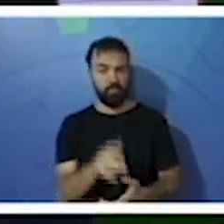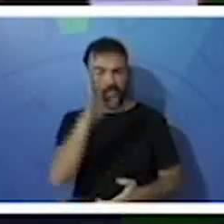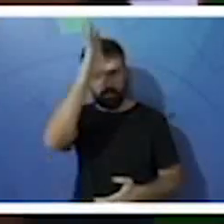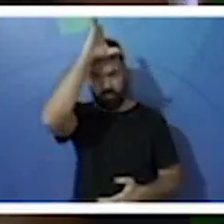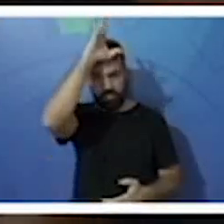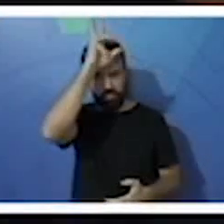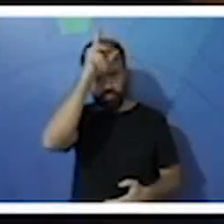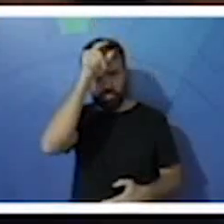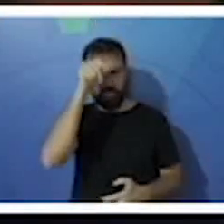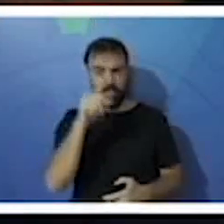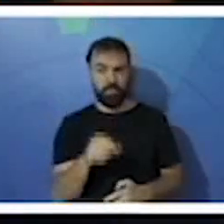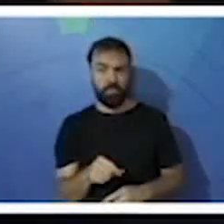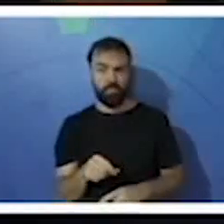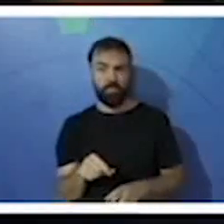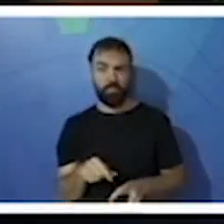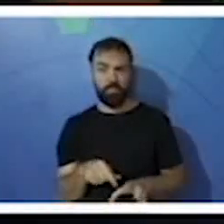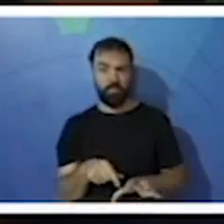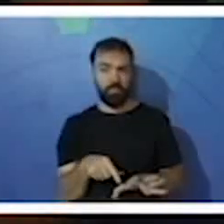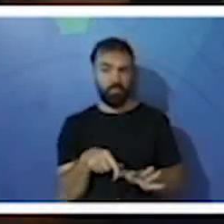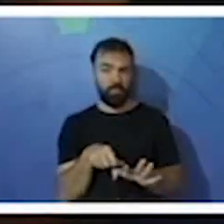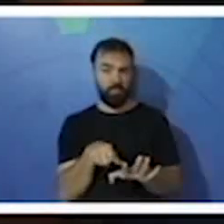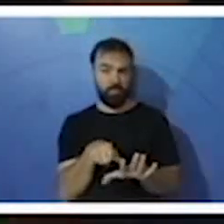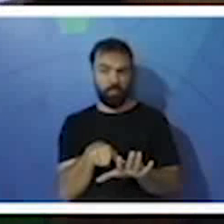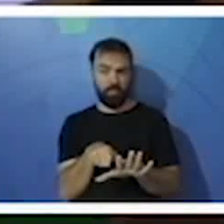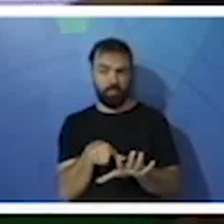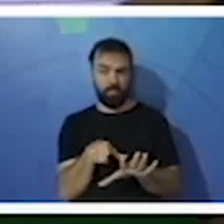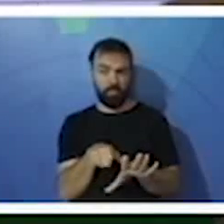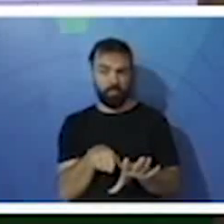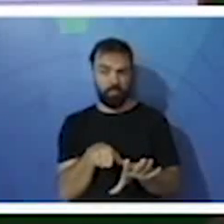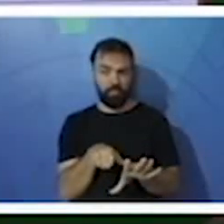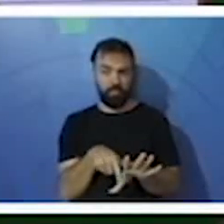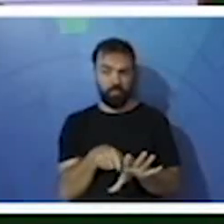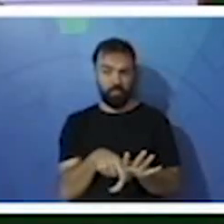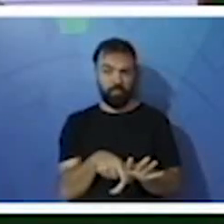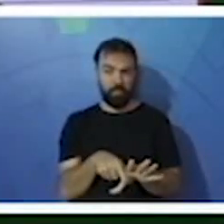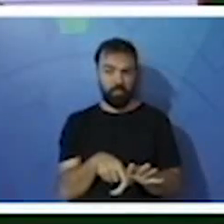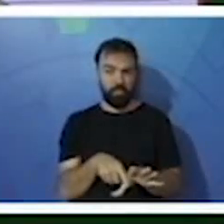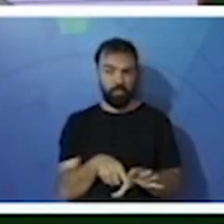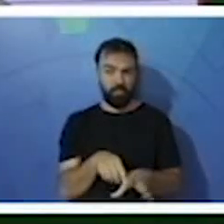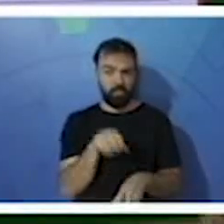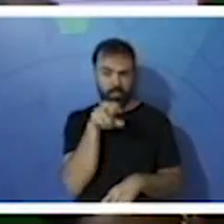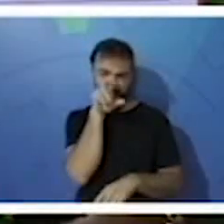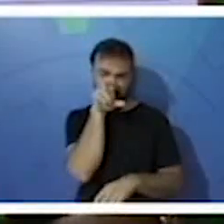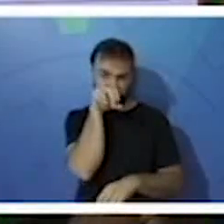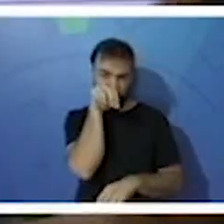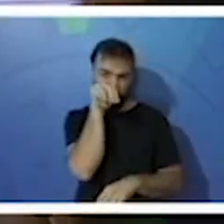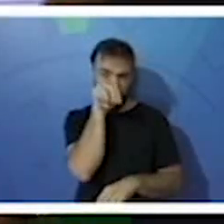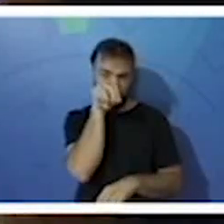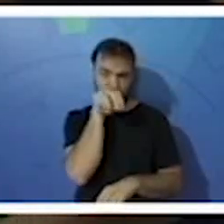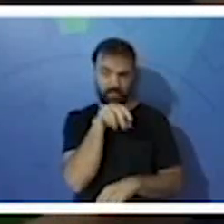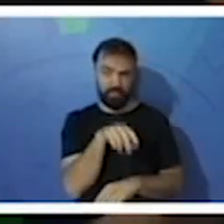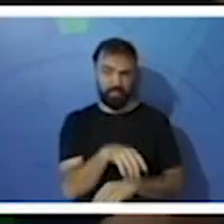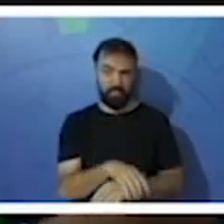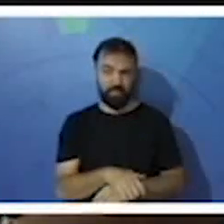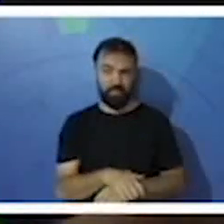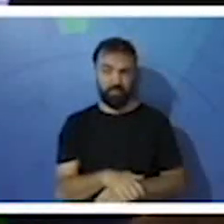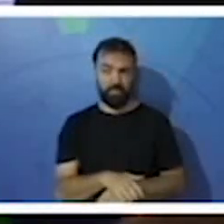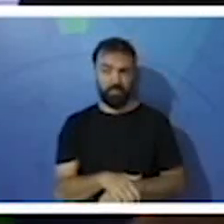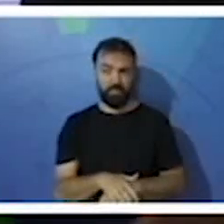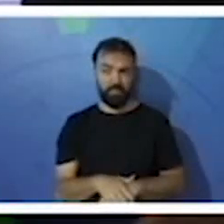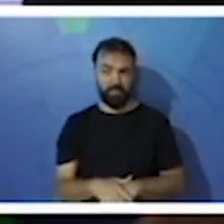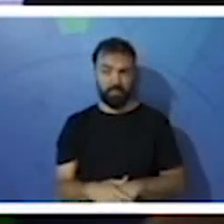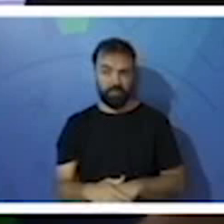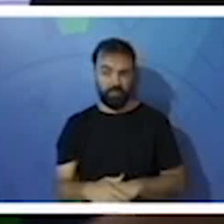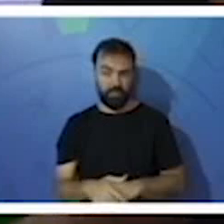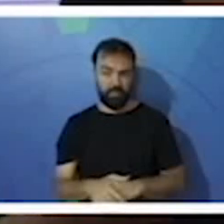Seria bom uma galinha? Olha só. Ter os pés de uma arara. Vocês imaginaram a galinha com o pé de arara? Como que ela